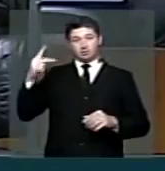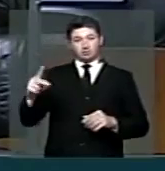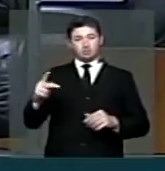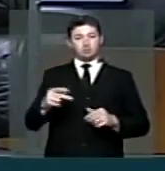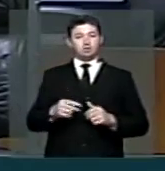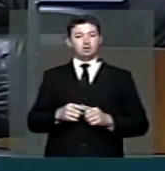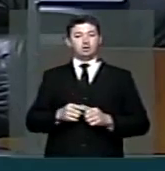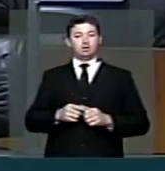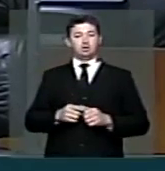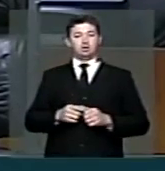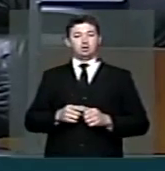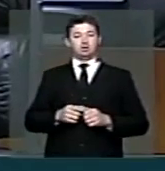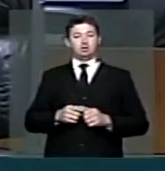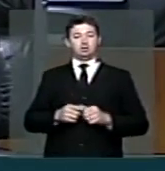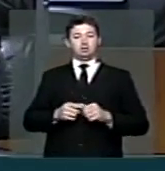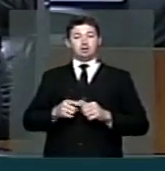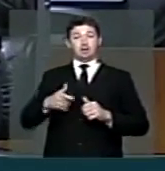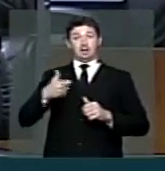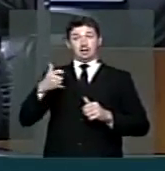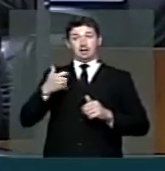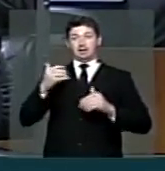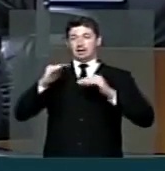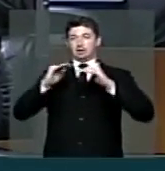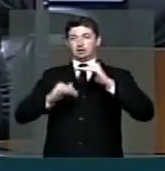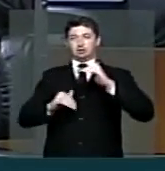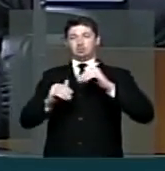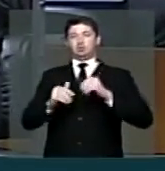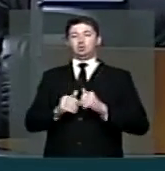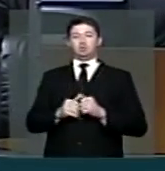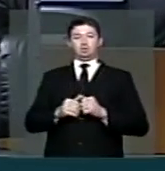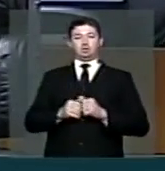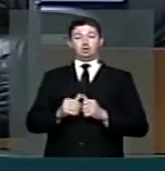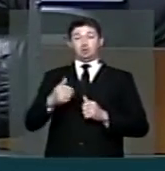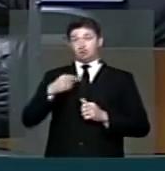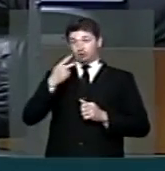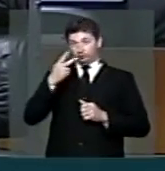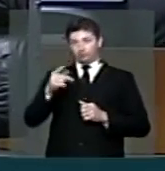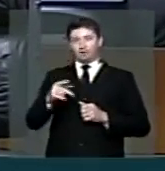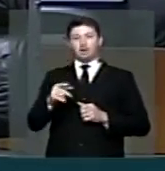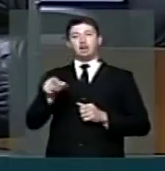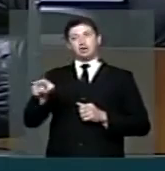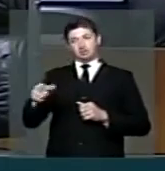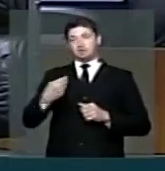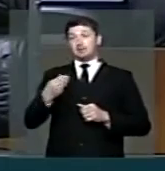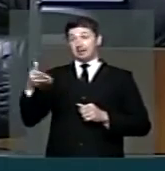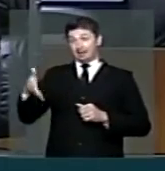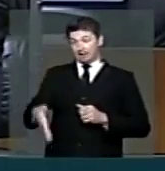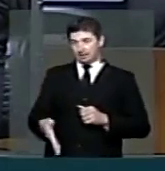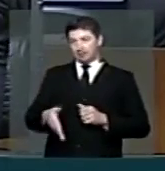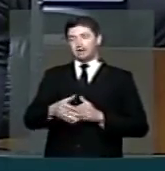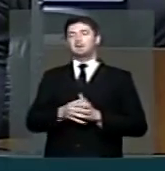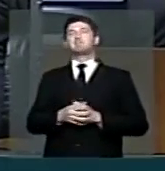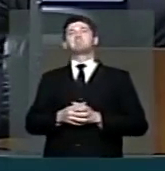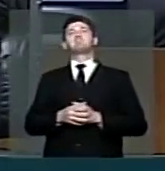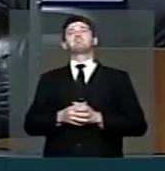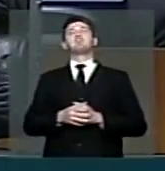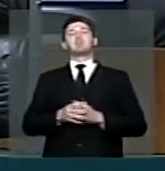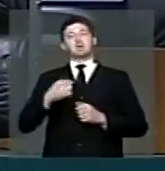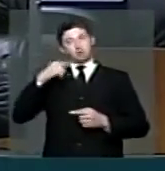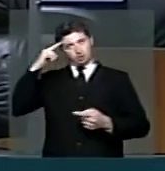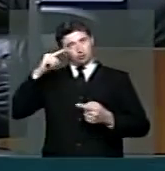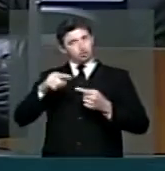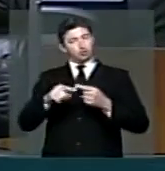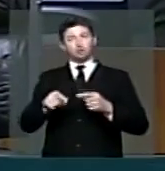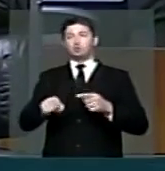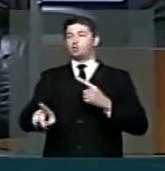relação à redução da maioridade penal. E eu falo isso ainda com a sua presença aqui no plenário e discordo da